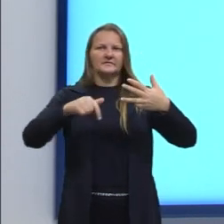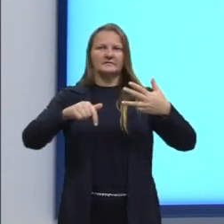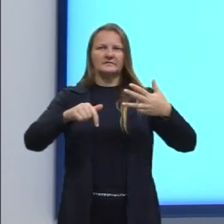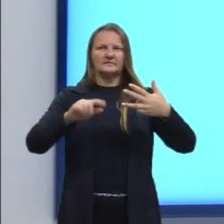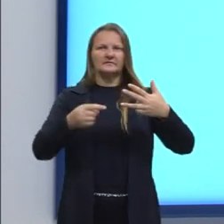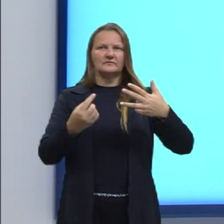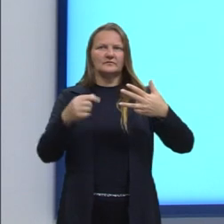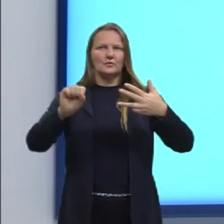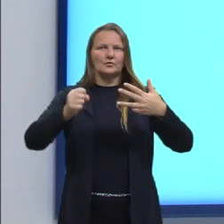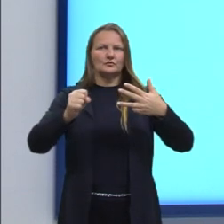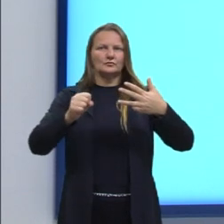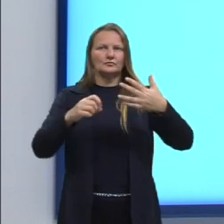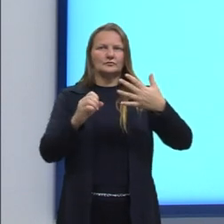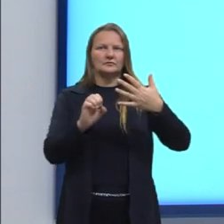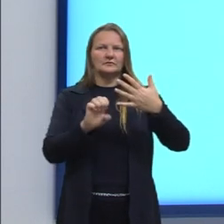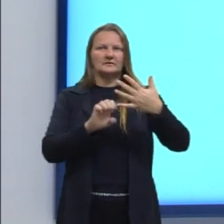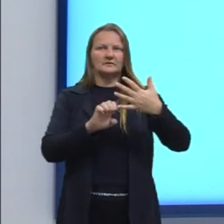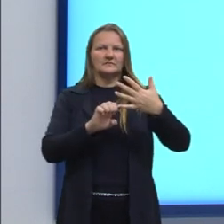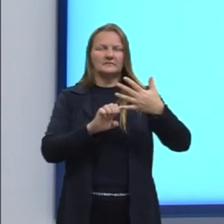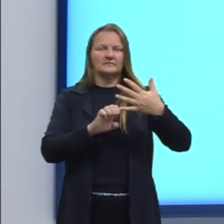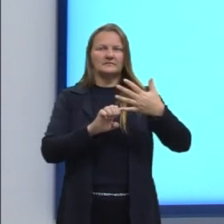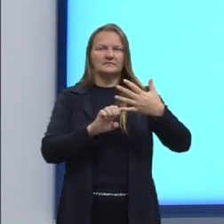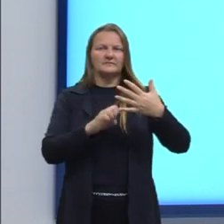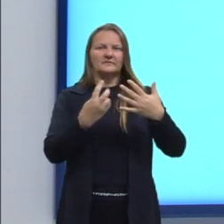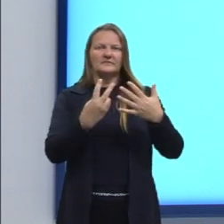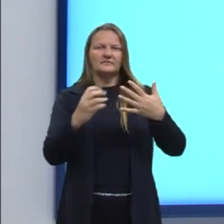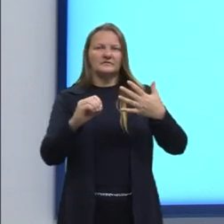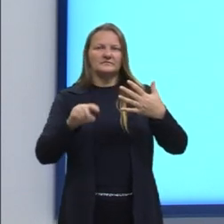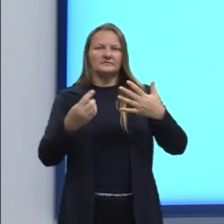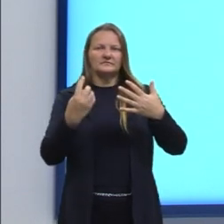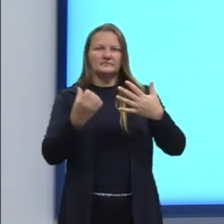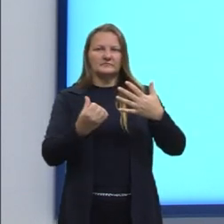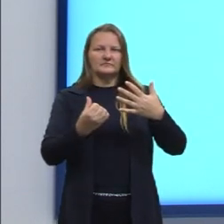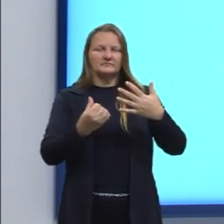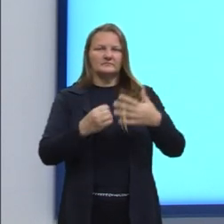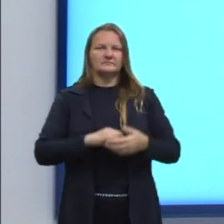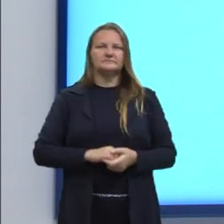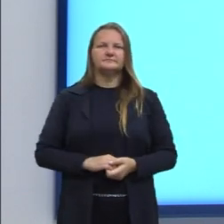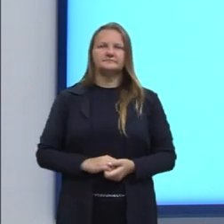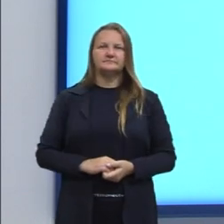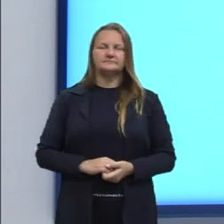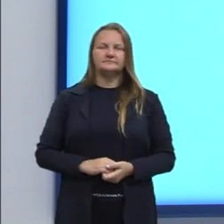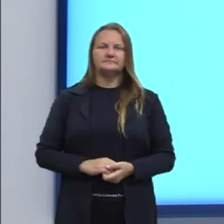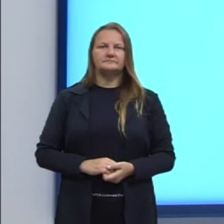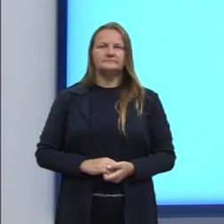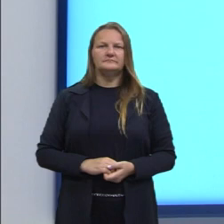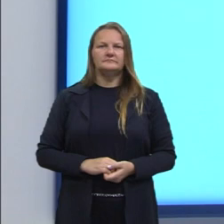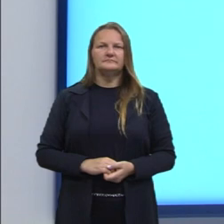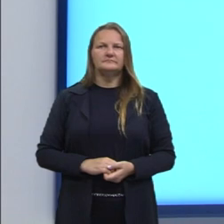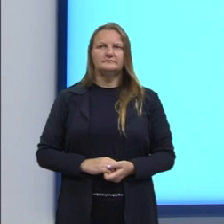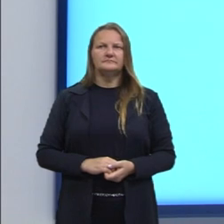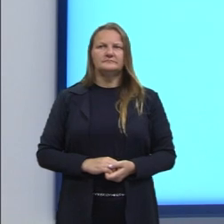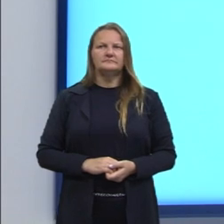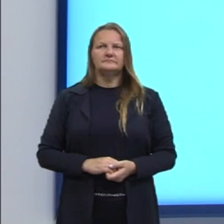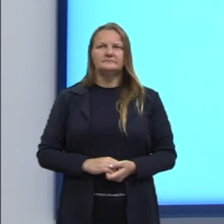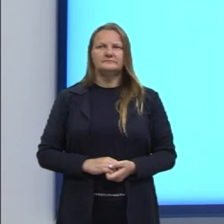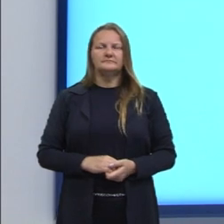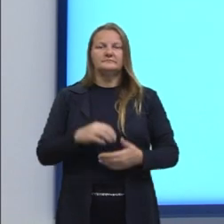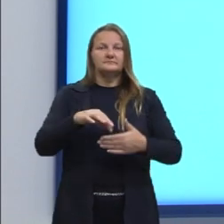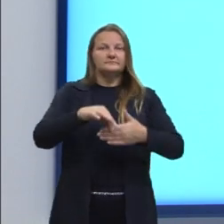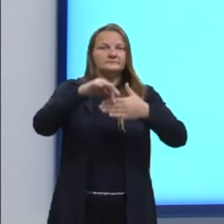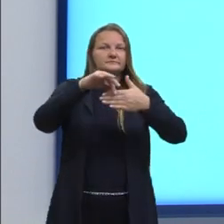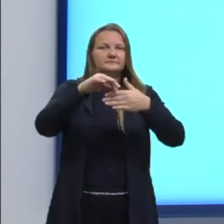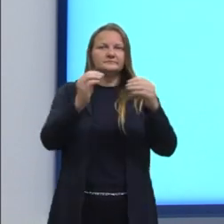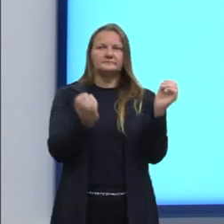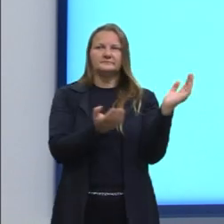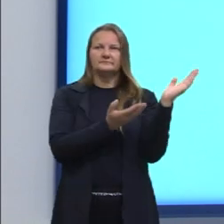,8, e na letra E, 20,6. Então vamos lá. Eu destaquei aqui a